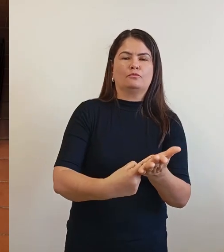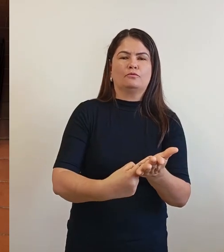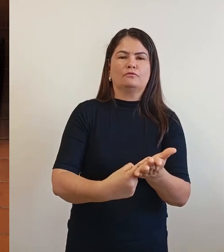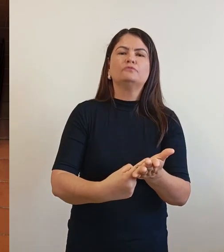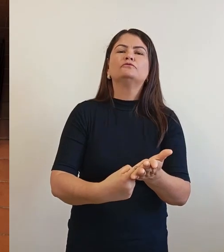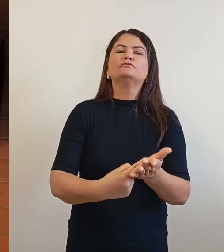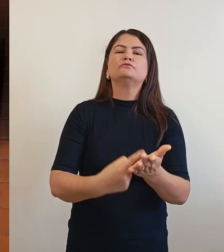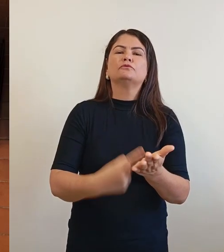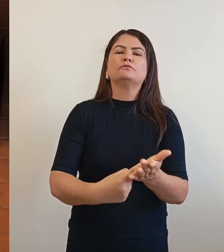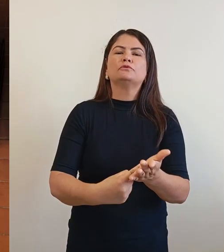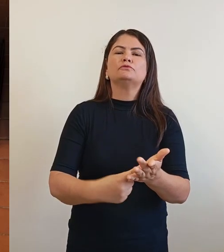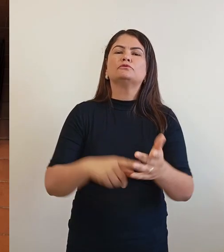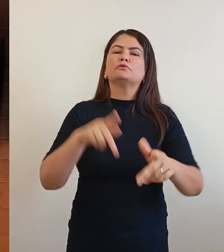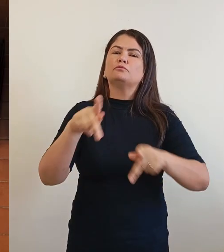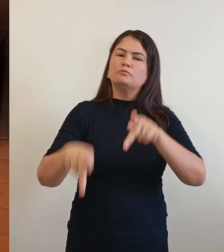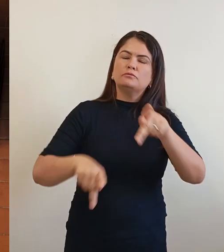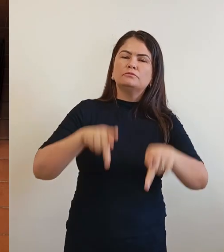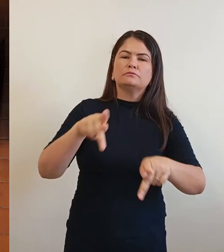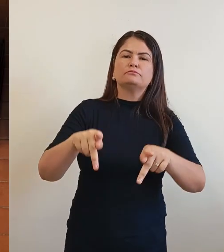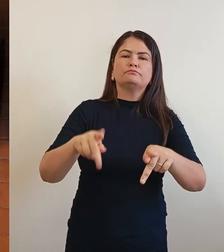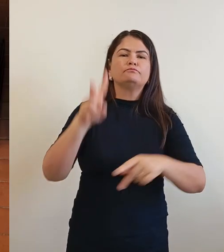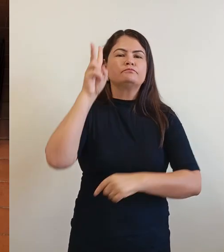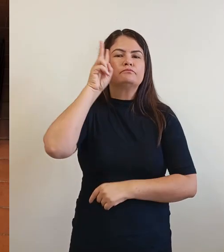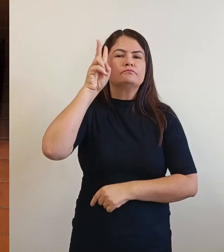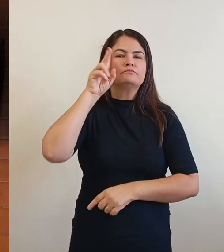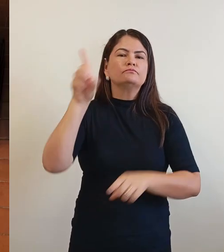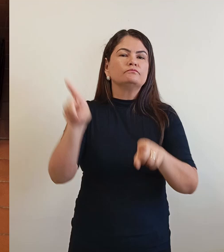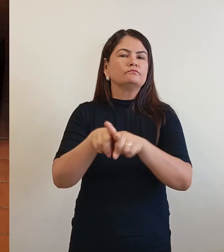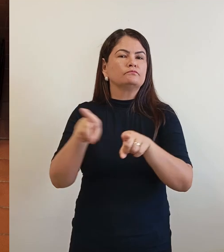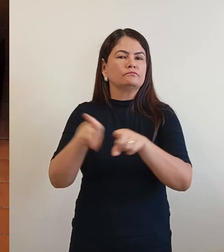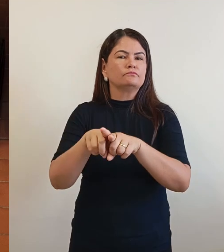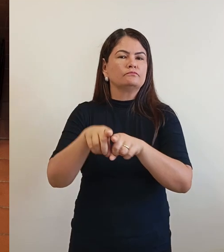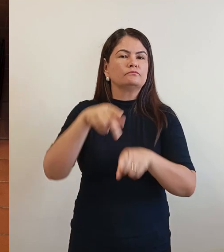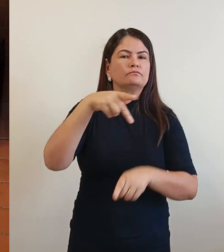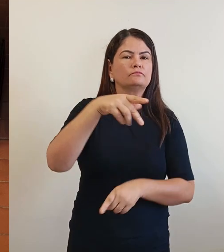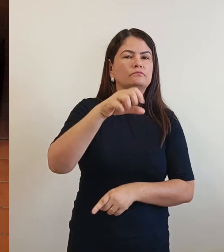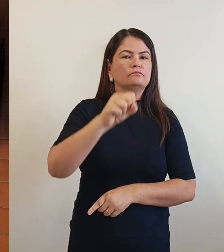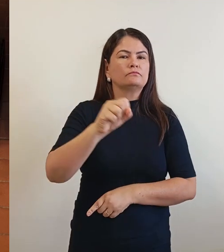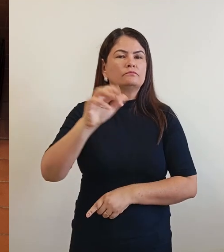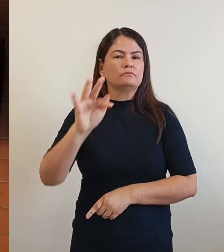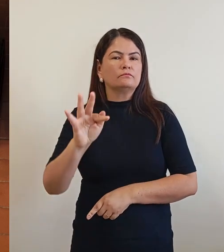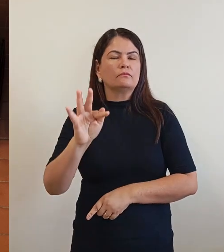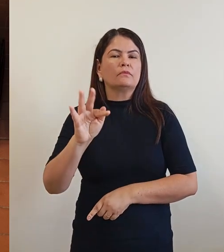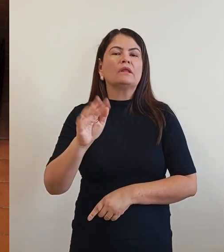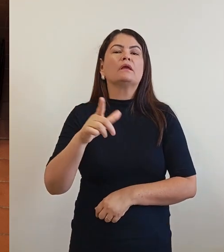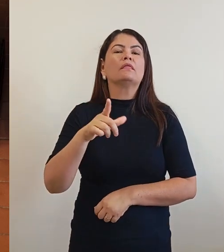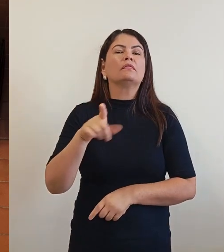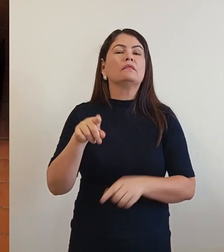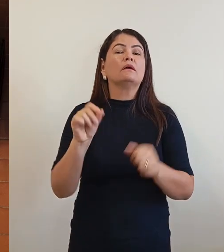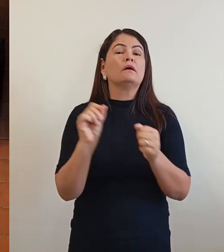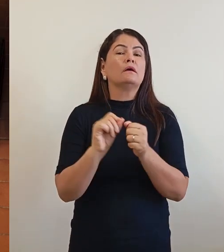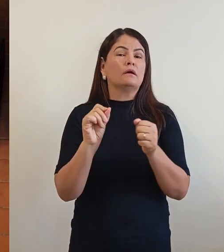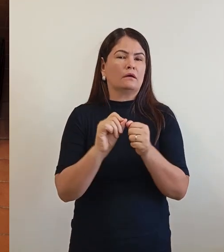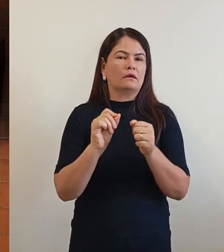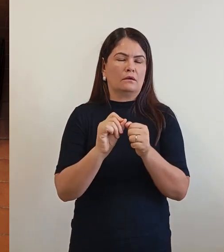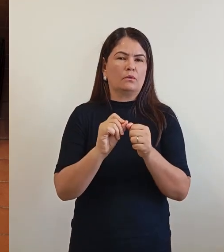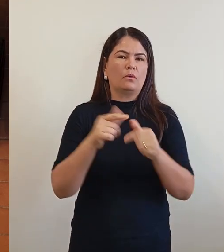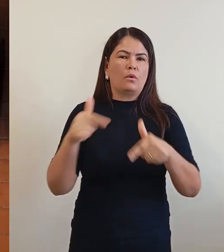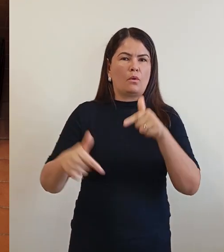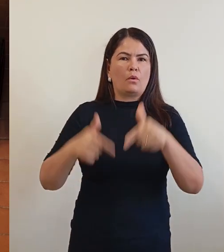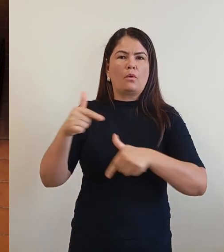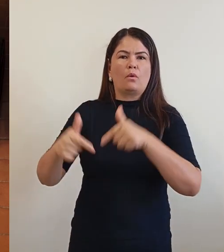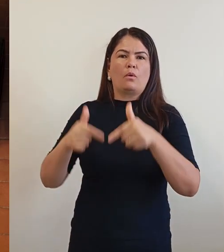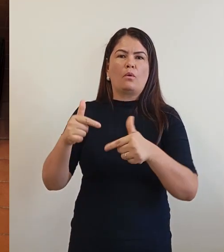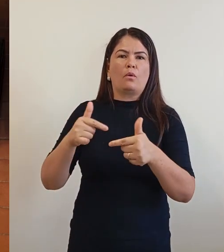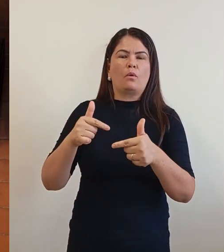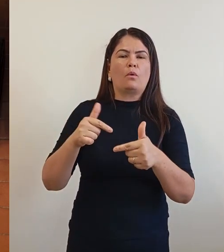PSF vai estar sendo feito o trabalho nos postos de saúde, vai nas fazendas, nós vamos colocar os